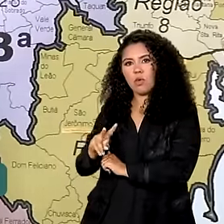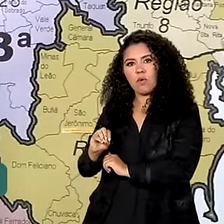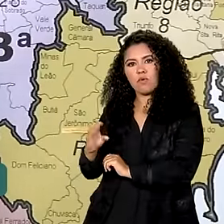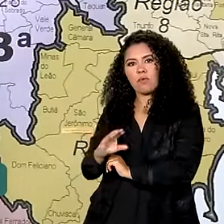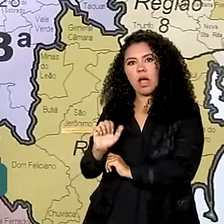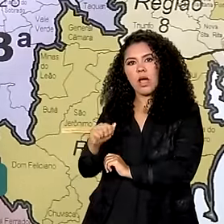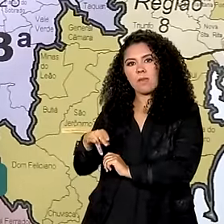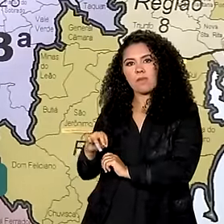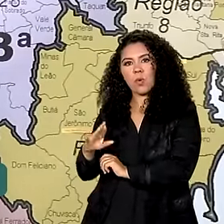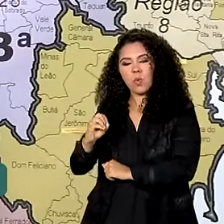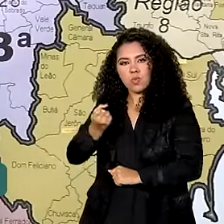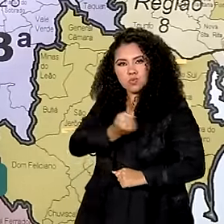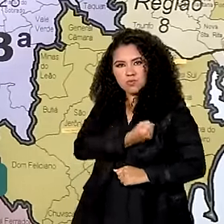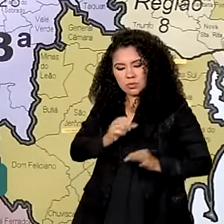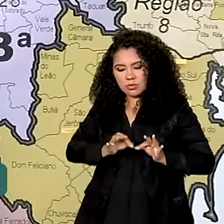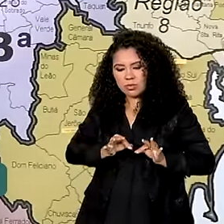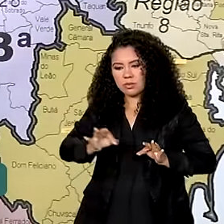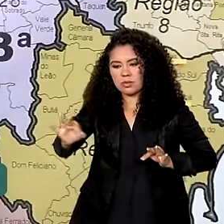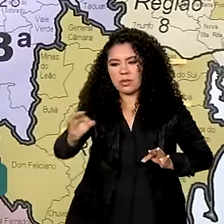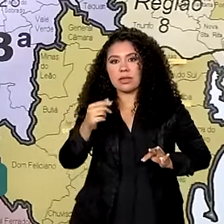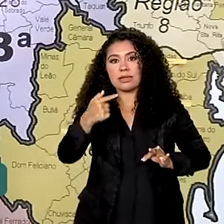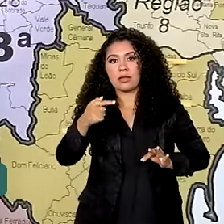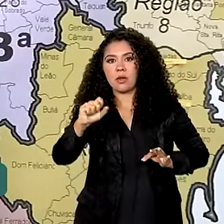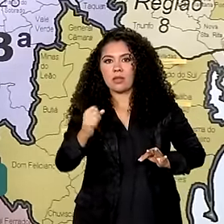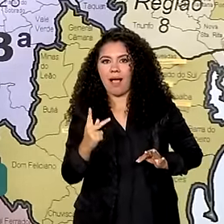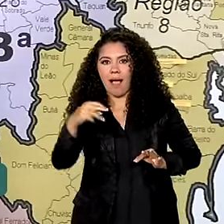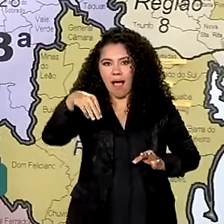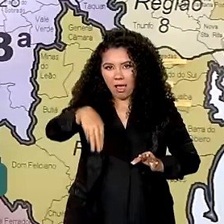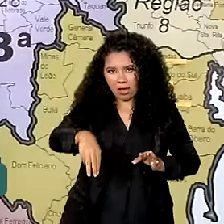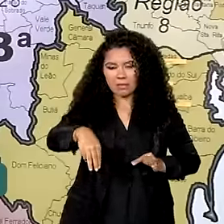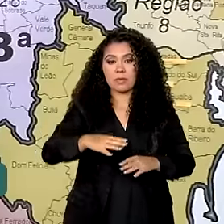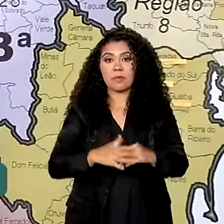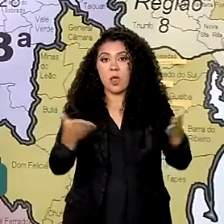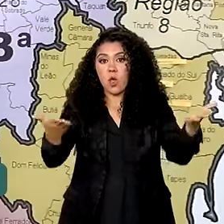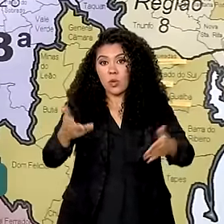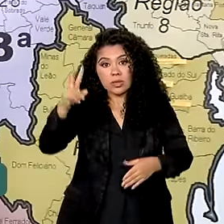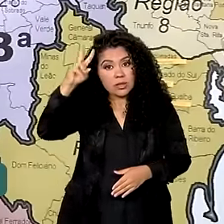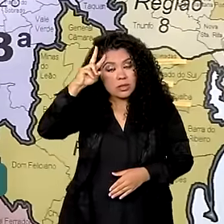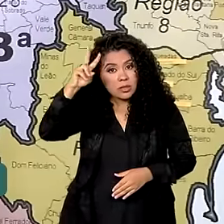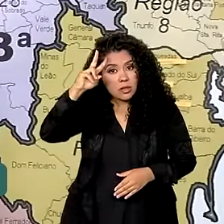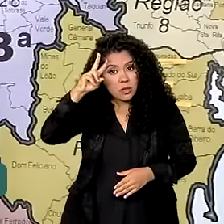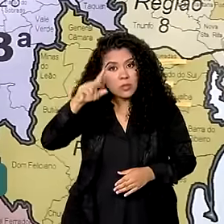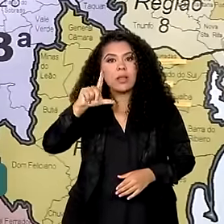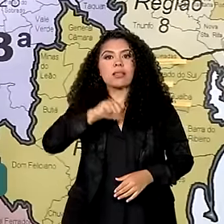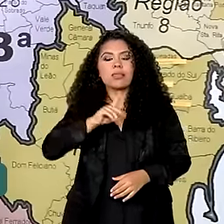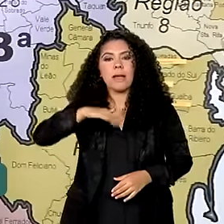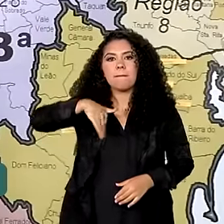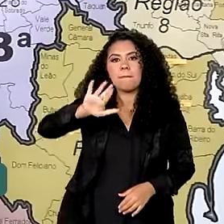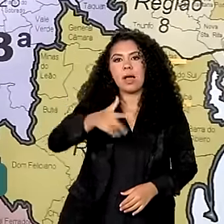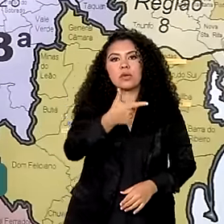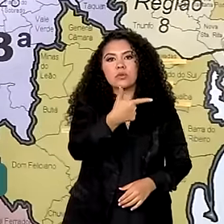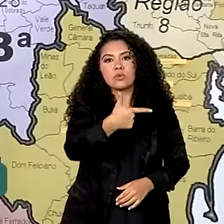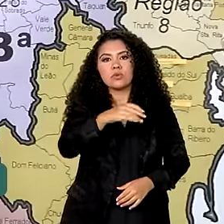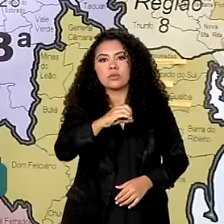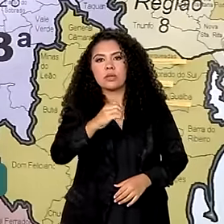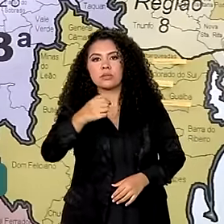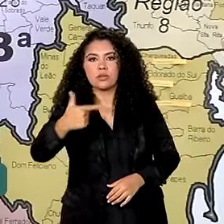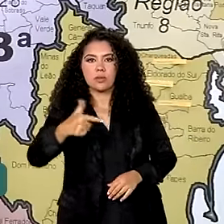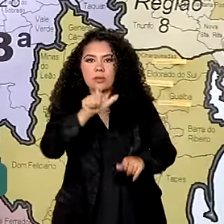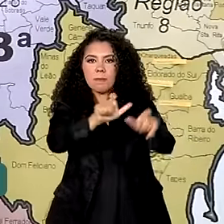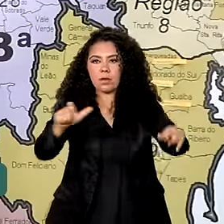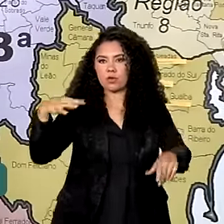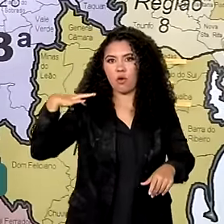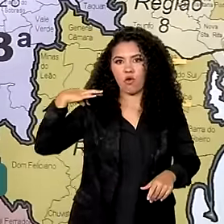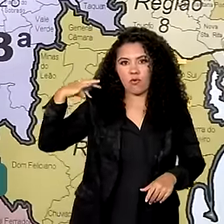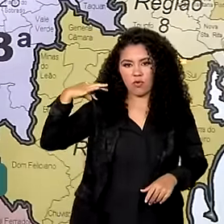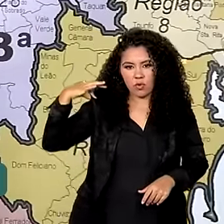78 quilômetros aqui da capital Porto Alegre. E hoje, segunda-feira, estão chegando mais 202 voluntários,